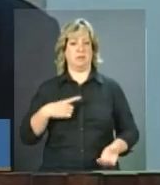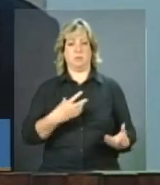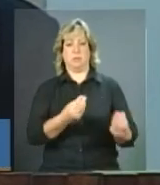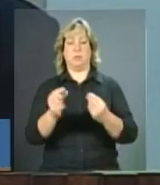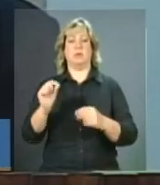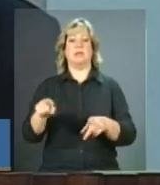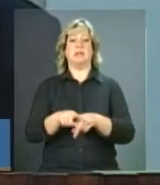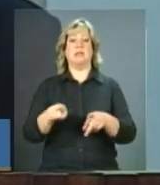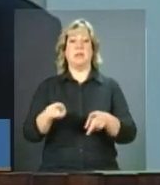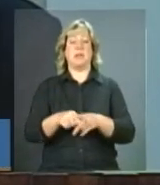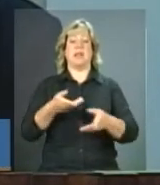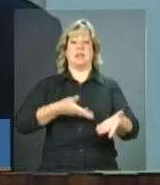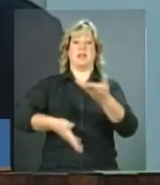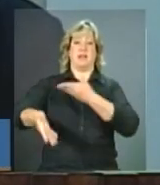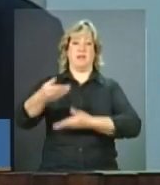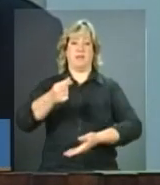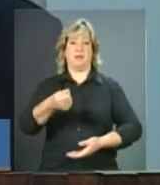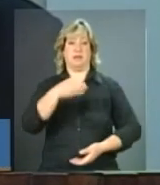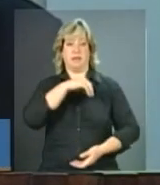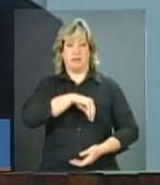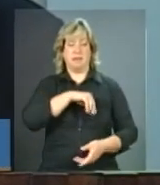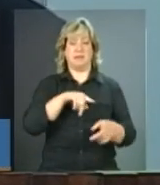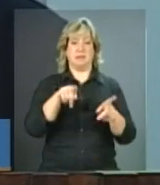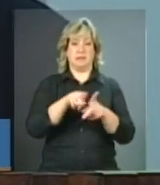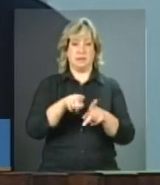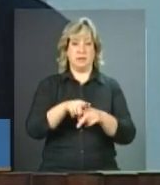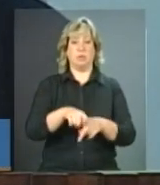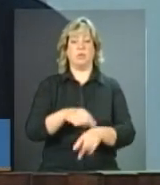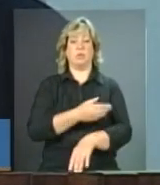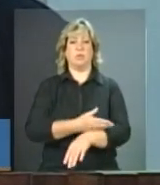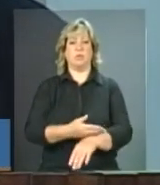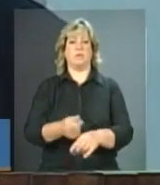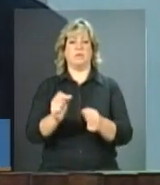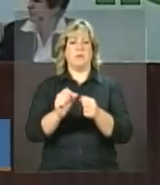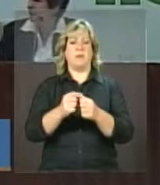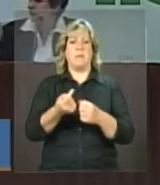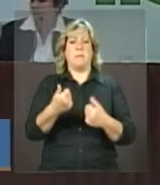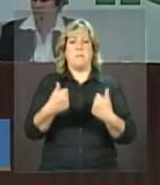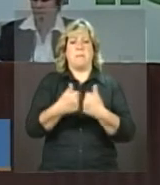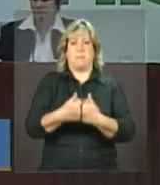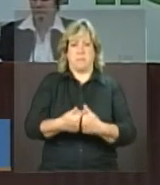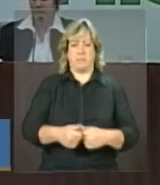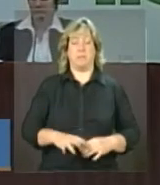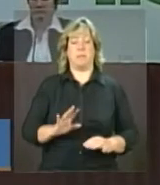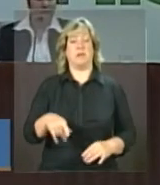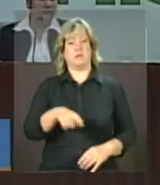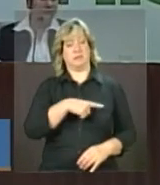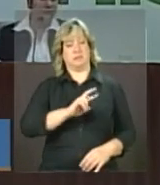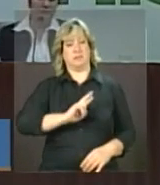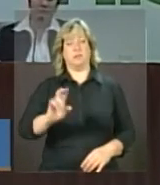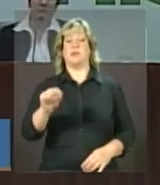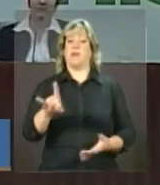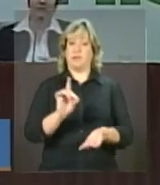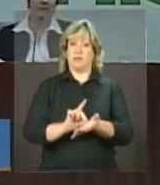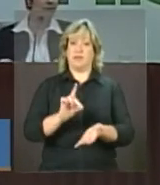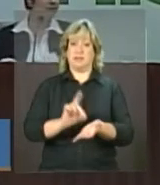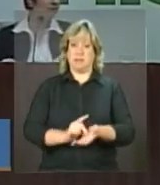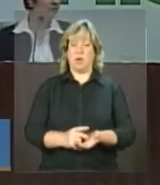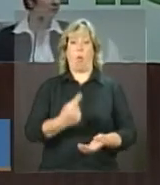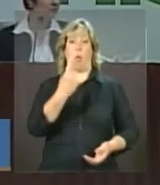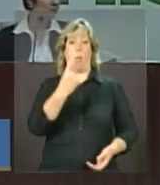transferência de renda costumam ser coordenadas e executadas muito próximas. É verdade. Uma das